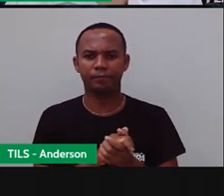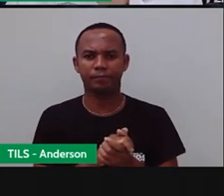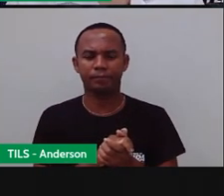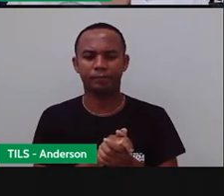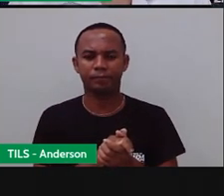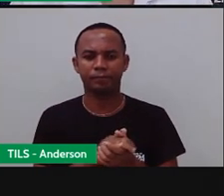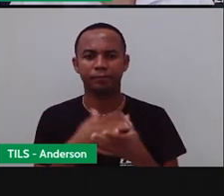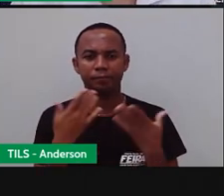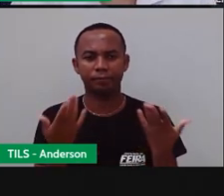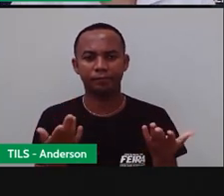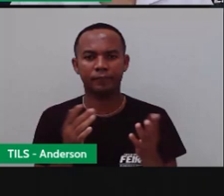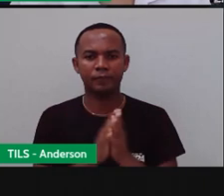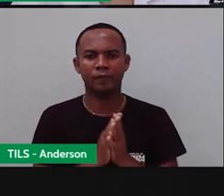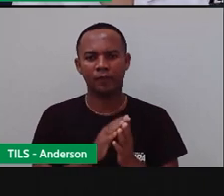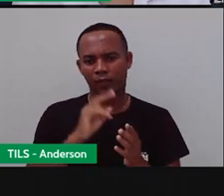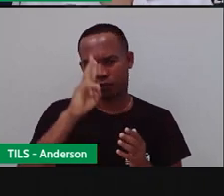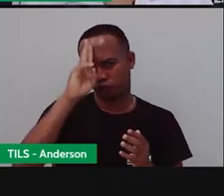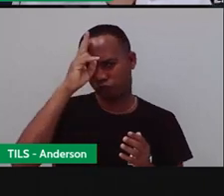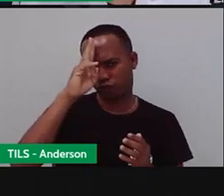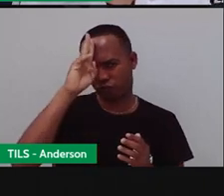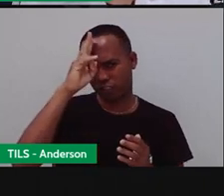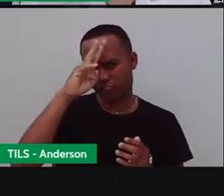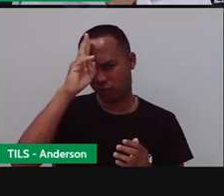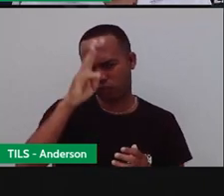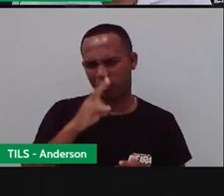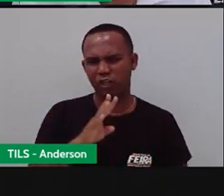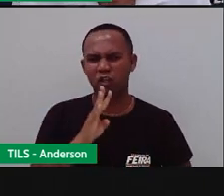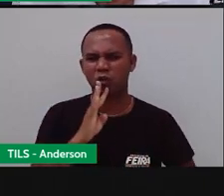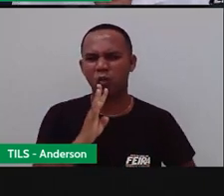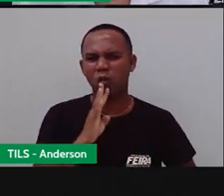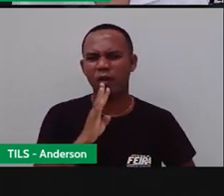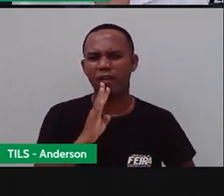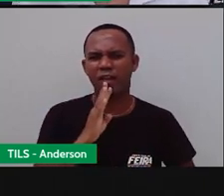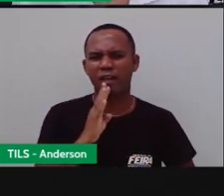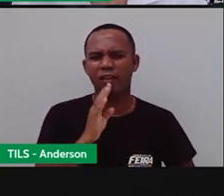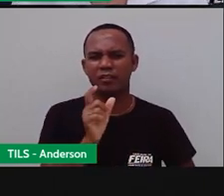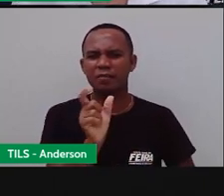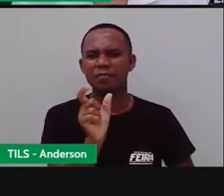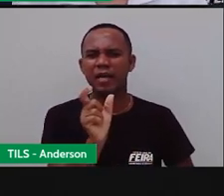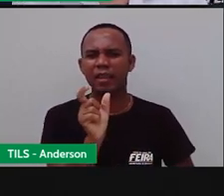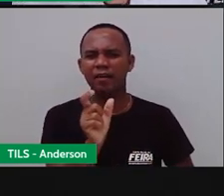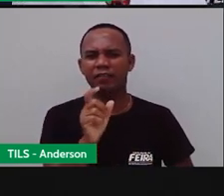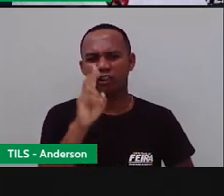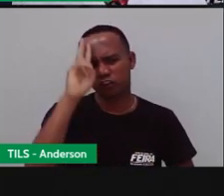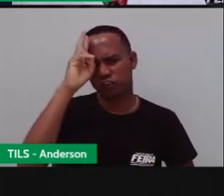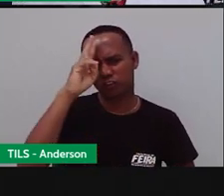Bom, os historiadores. Você sabe, Anderson, o que é um historiador e o é ele faz?